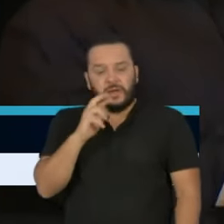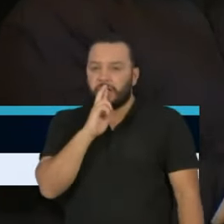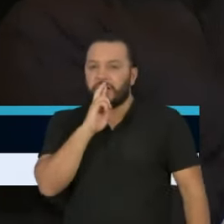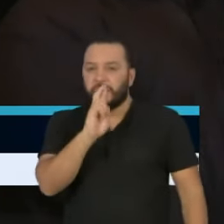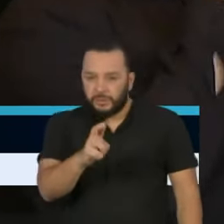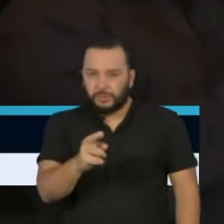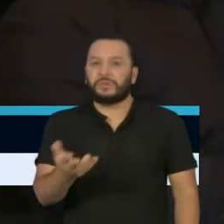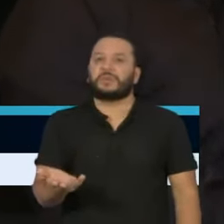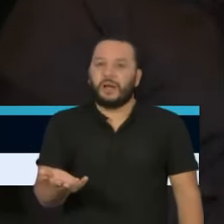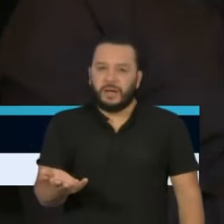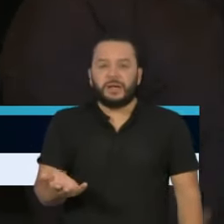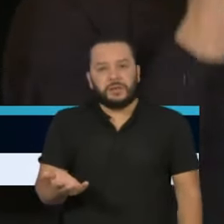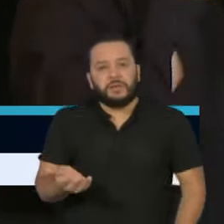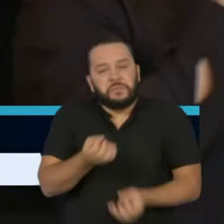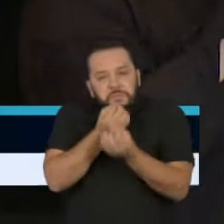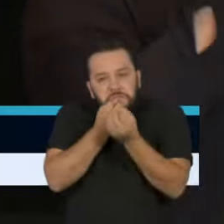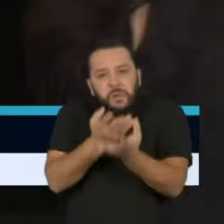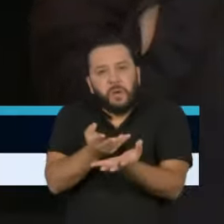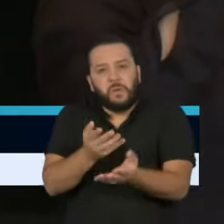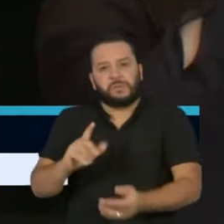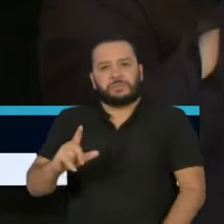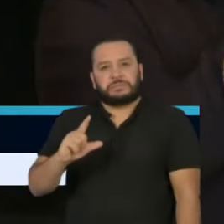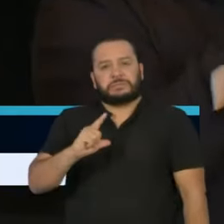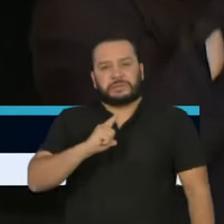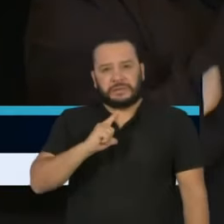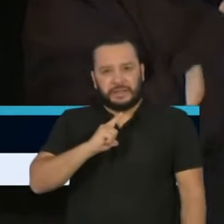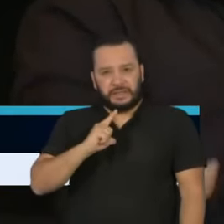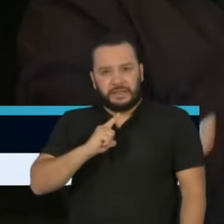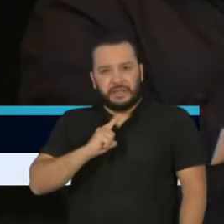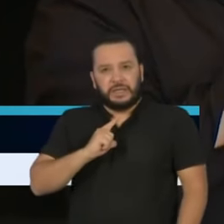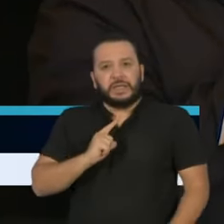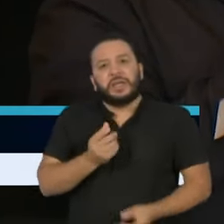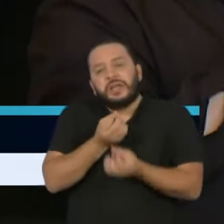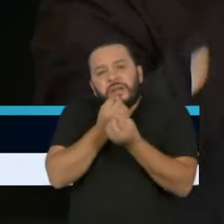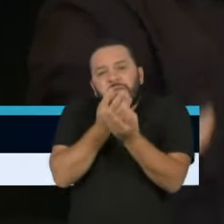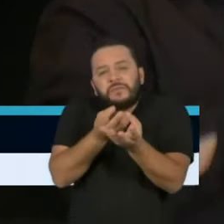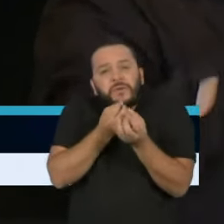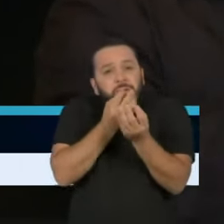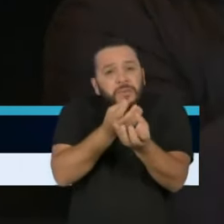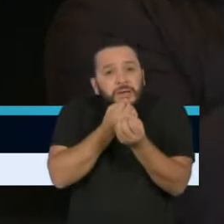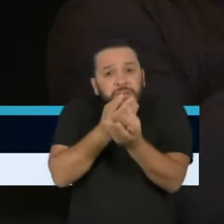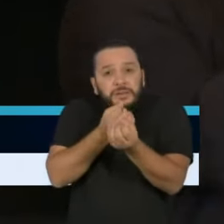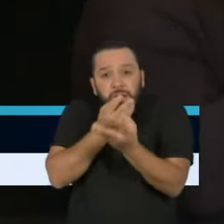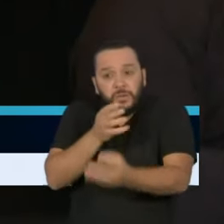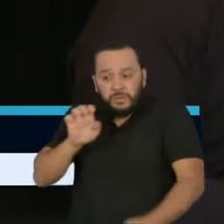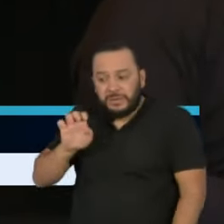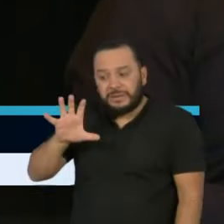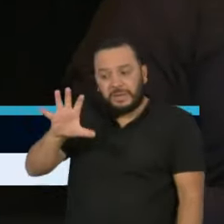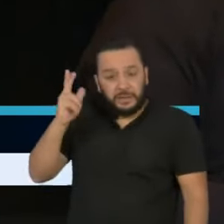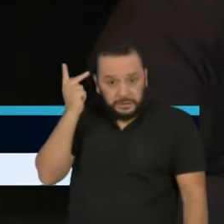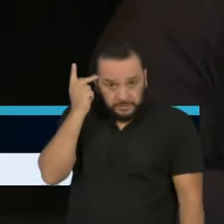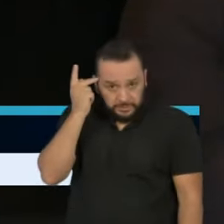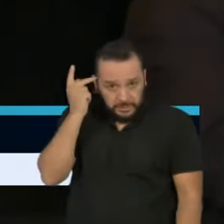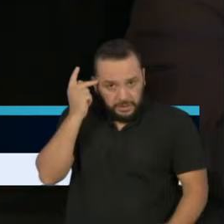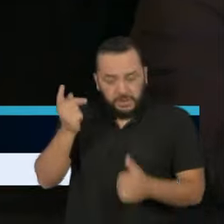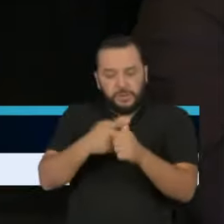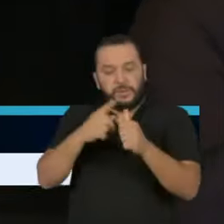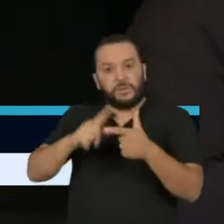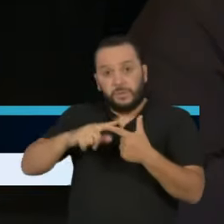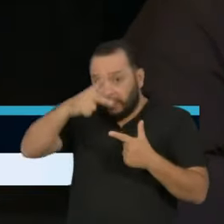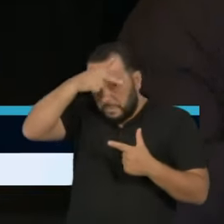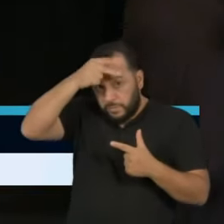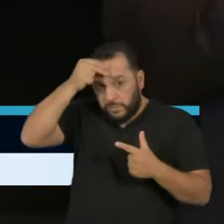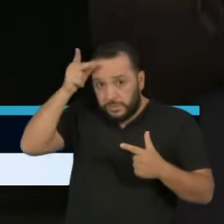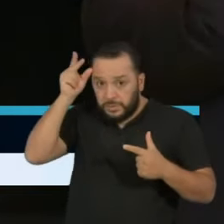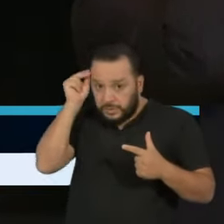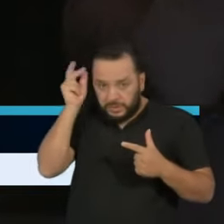benéficos, tanto em dados provenientes do estado de São Paulo, do município de